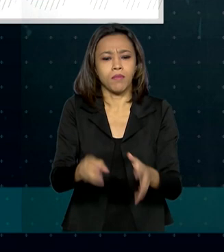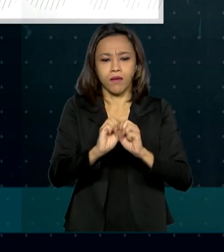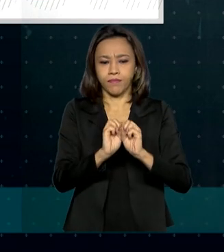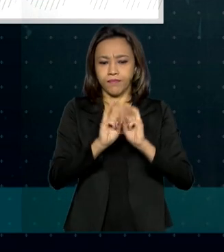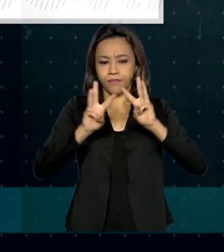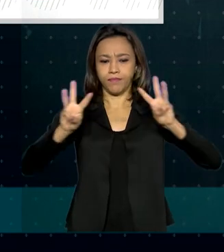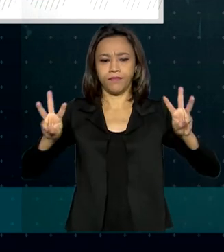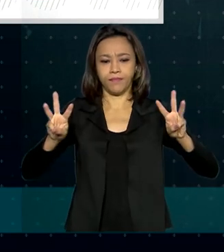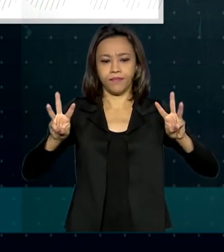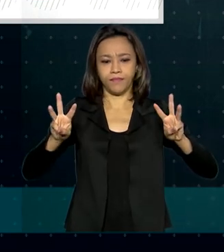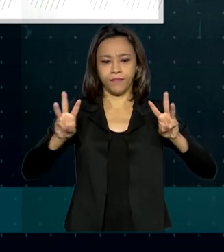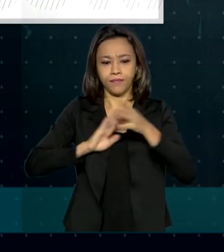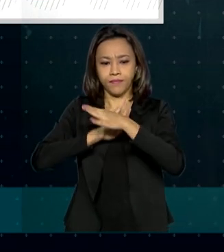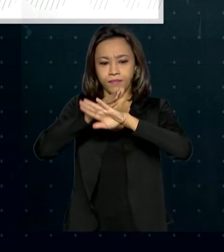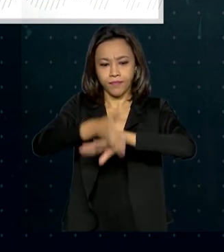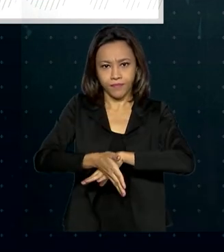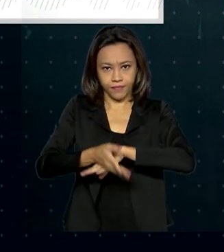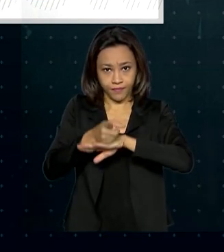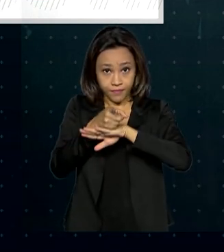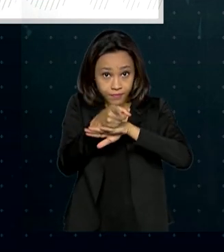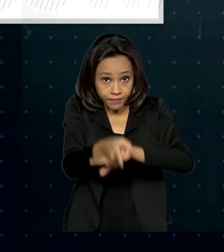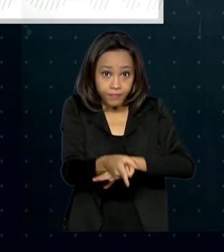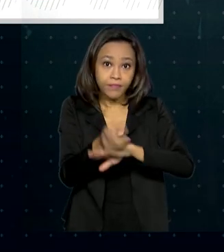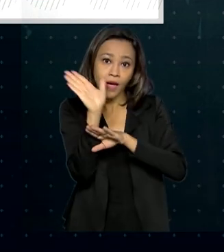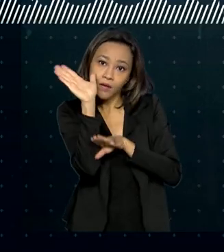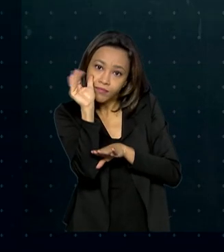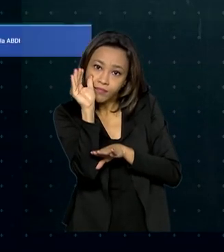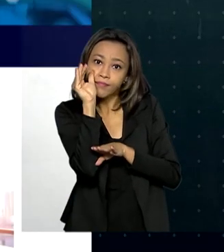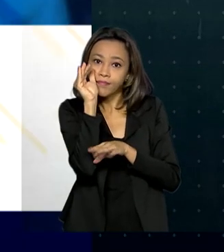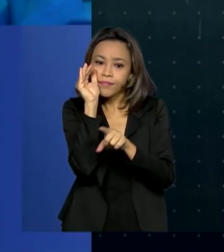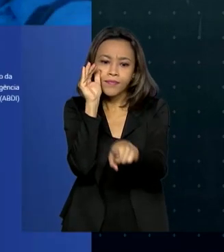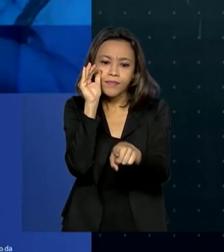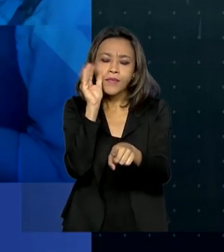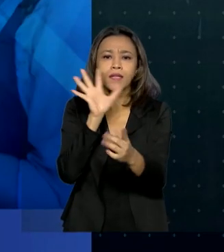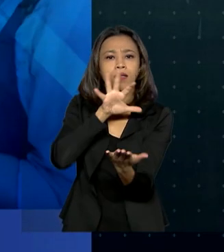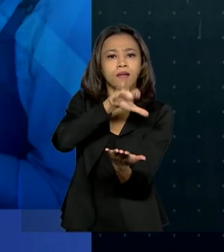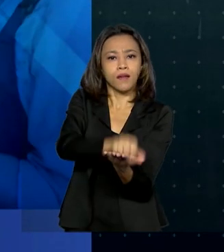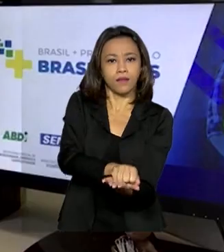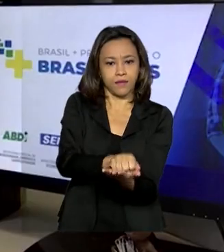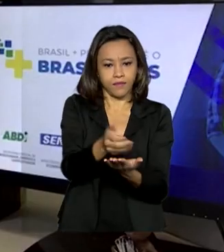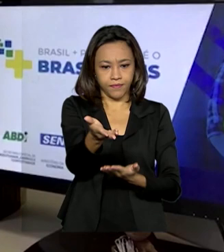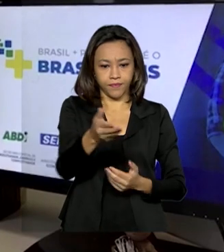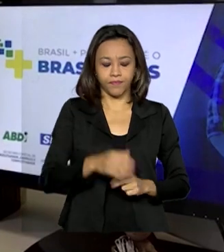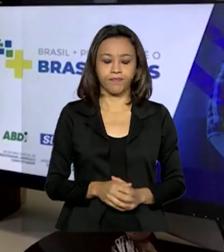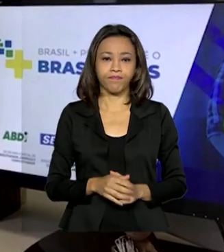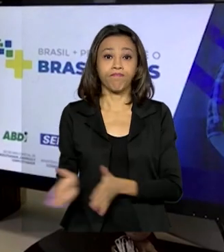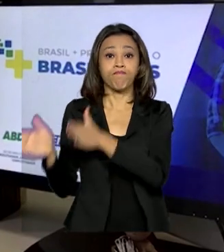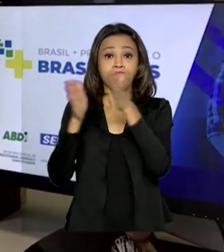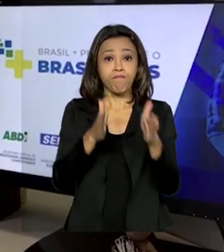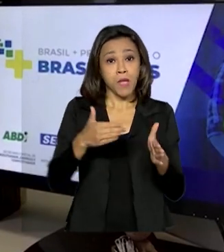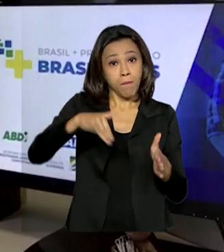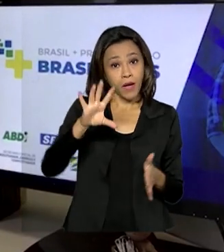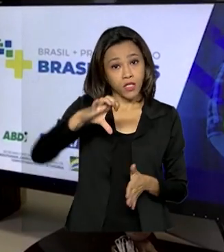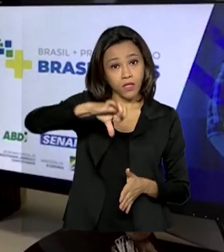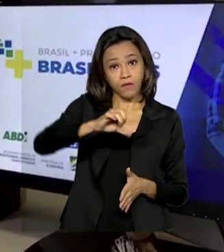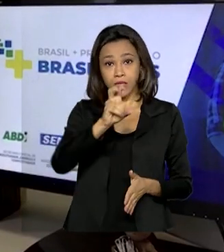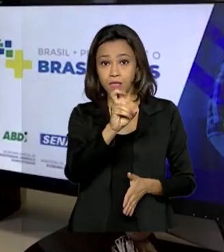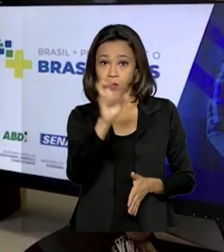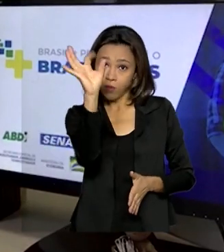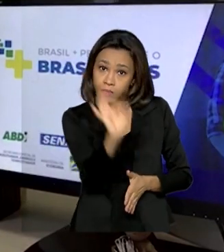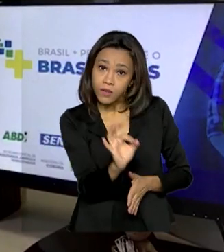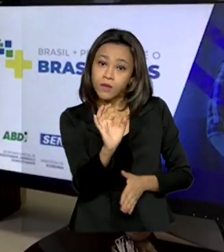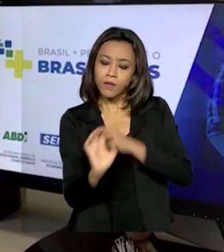brasilmais.economia.gov.br e se cadastrar. Mais de 95% das empresas